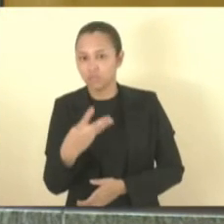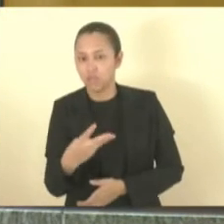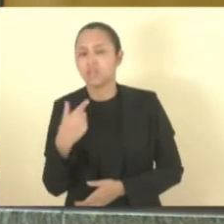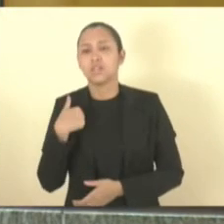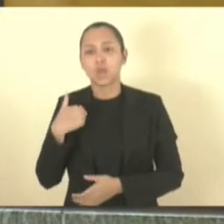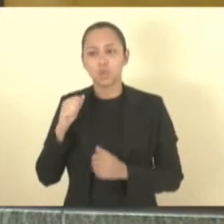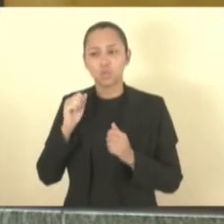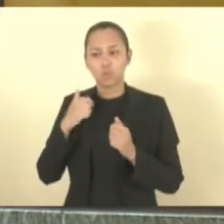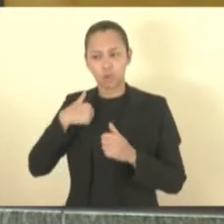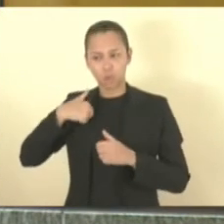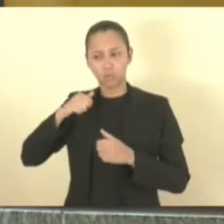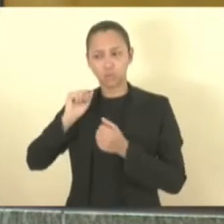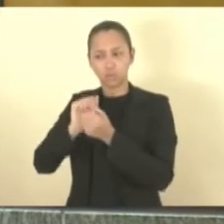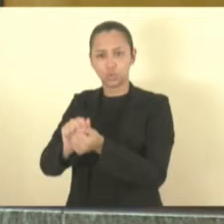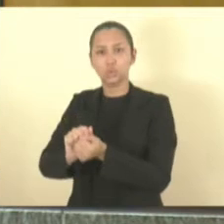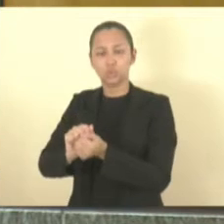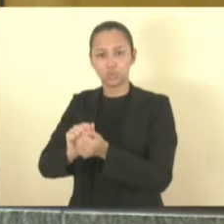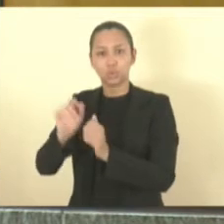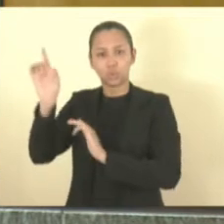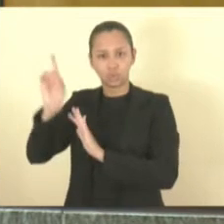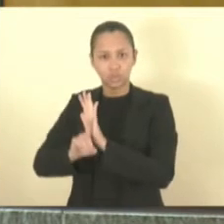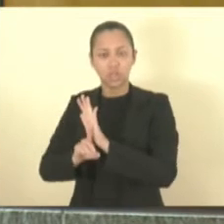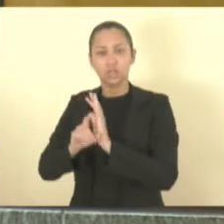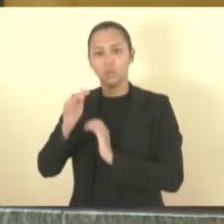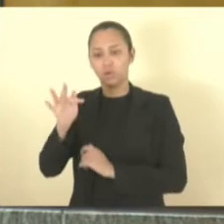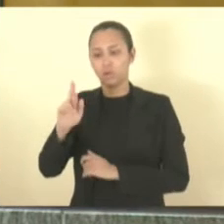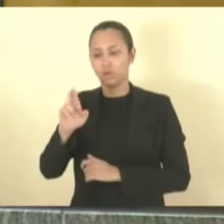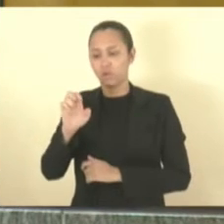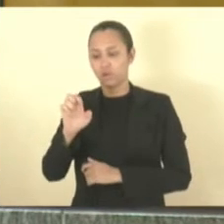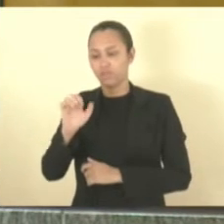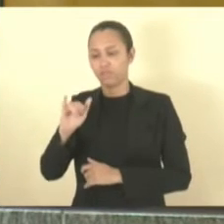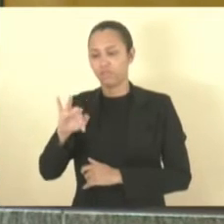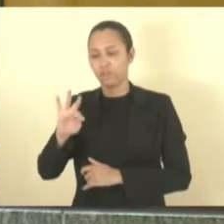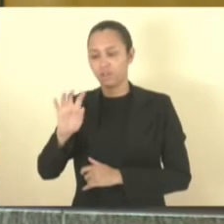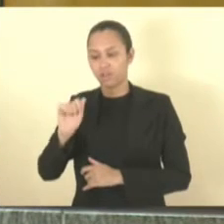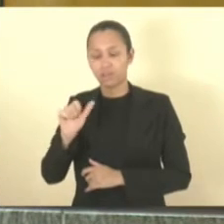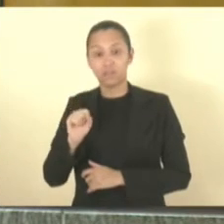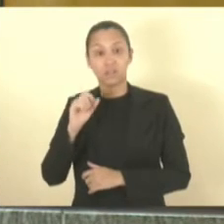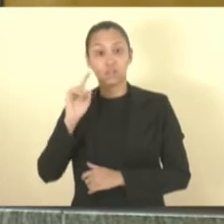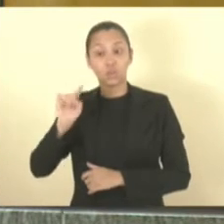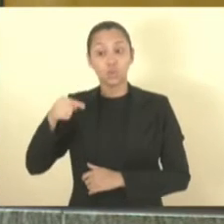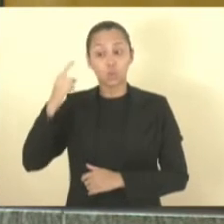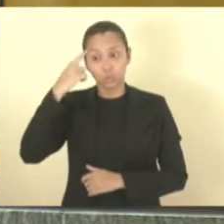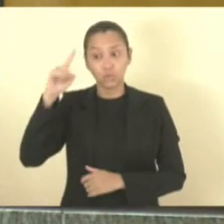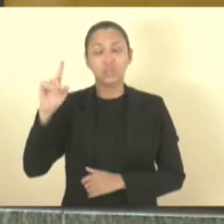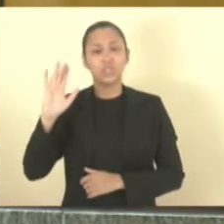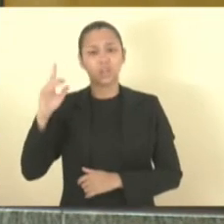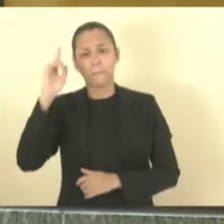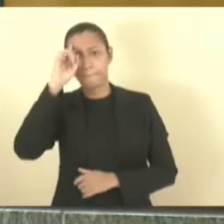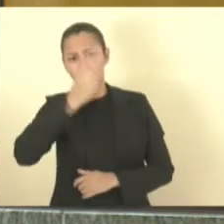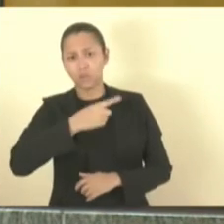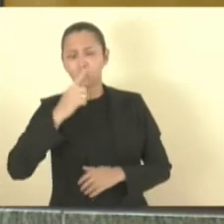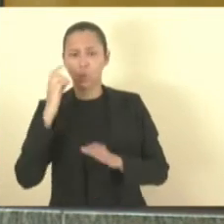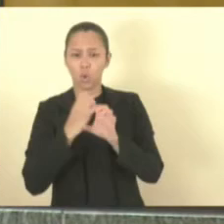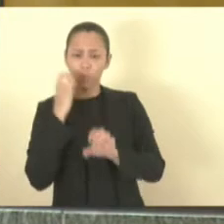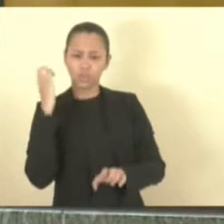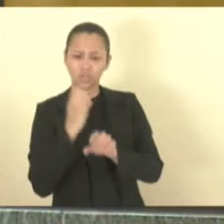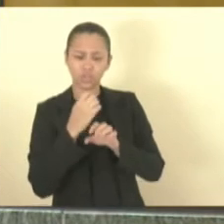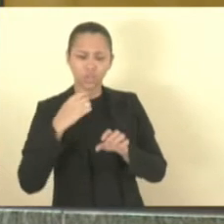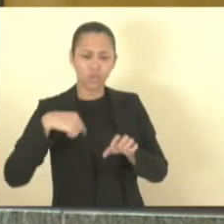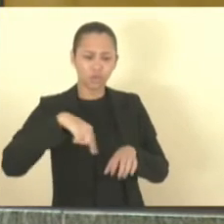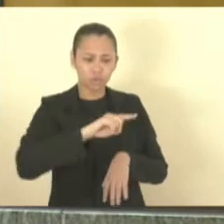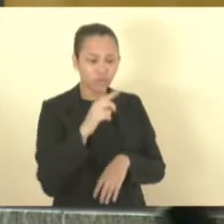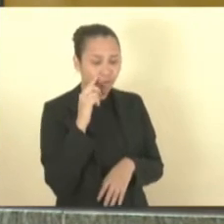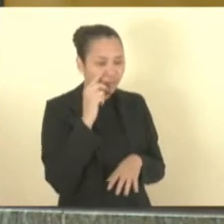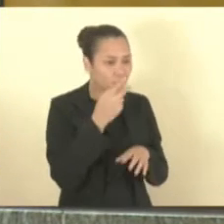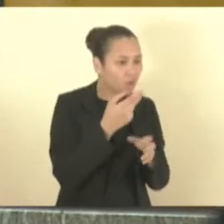o nosso atual diretor do DR, que é o Freitas, e o Freitas, já no dia seguinte, ele encaminhou um engenheiro que fez os levantamentos ali